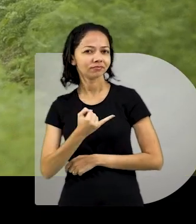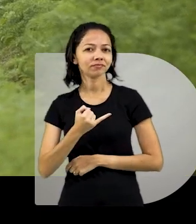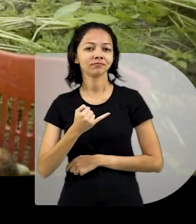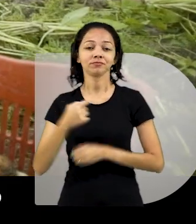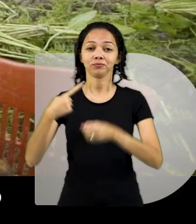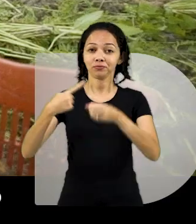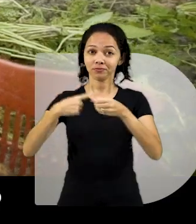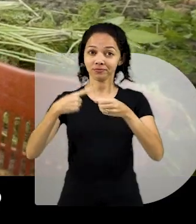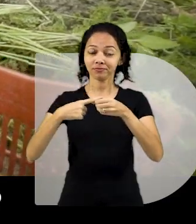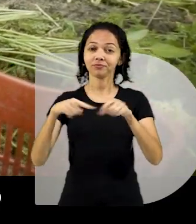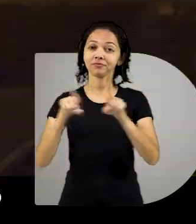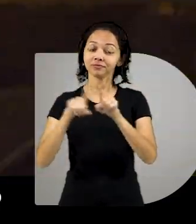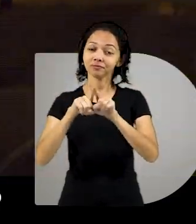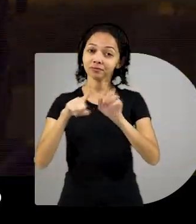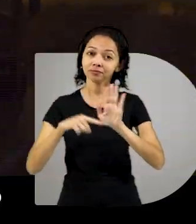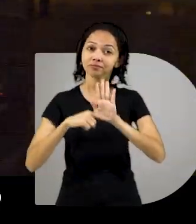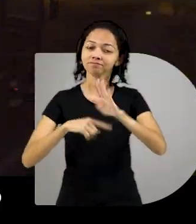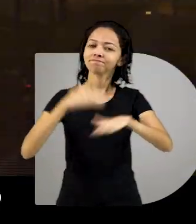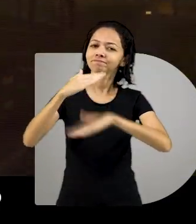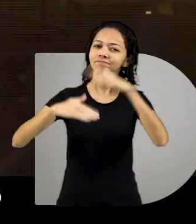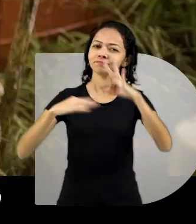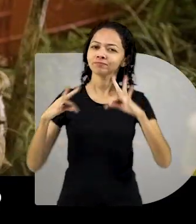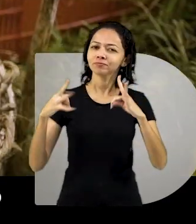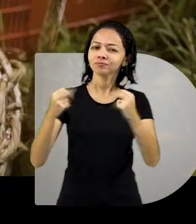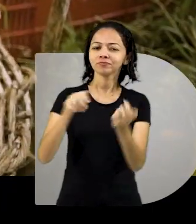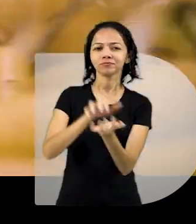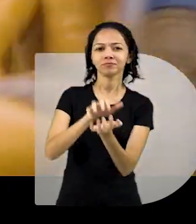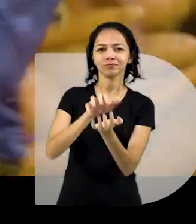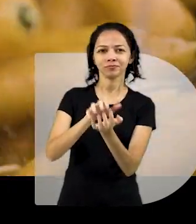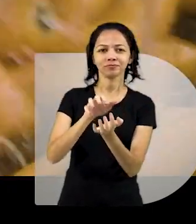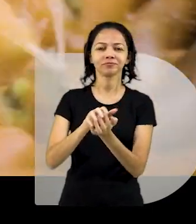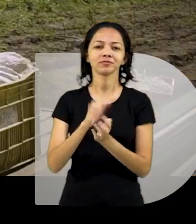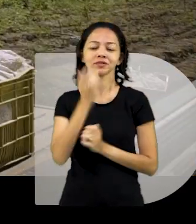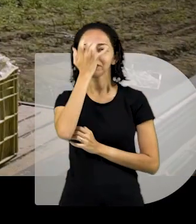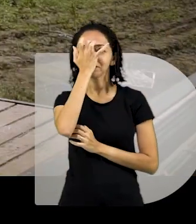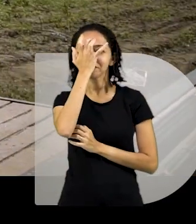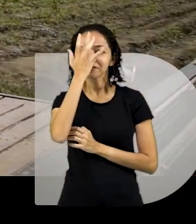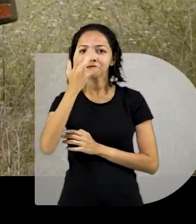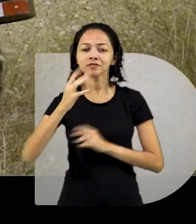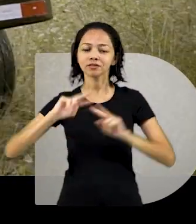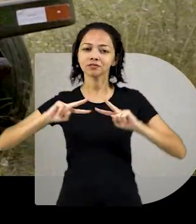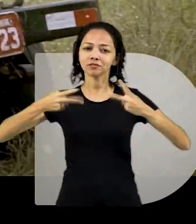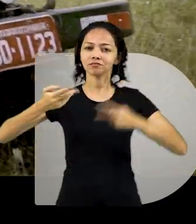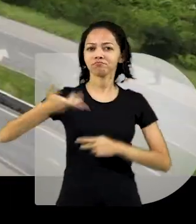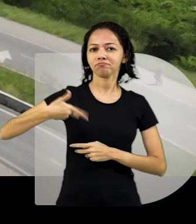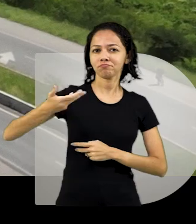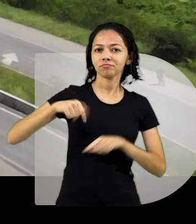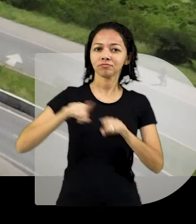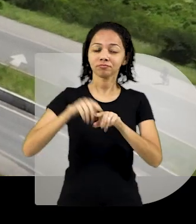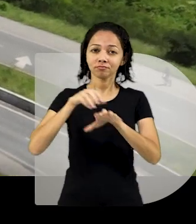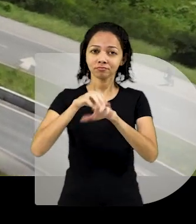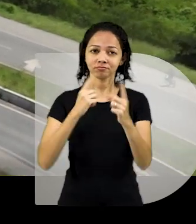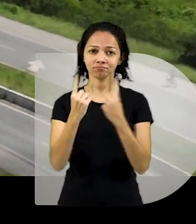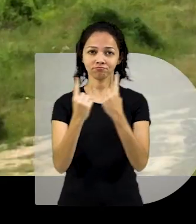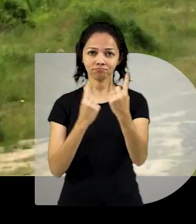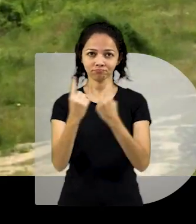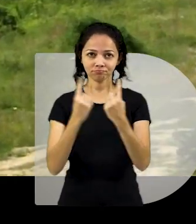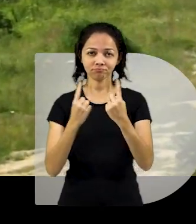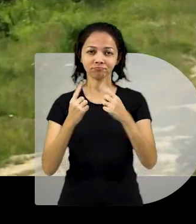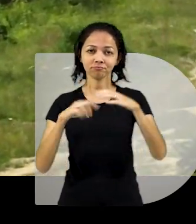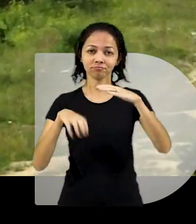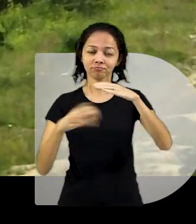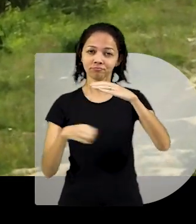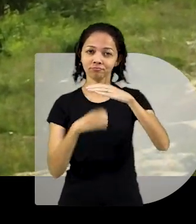oportunidades para o interior e contribuir para o desenvolvimento de todo o Estado. Ela vai facilitar o escoamento da produção, o